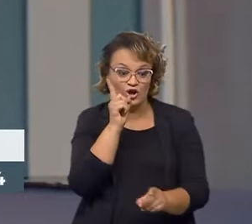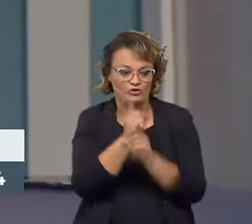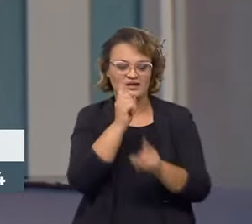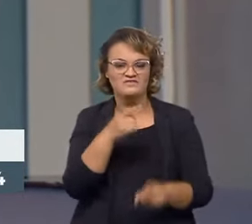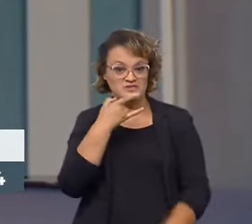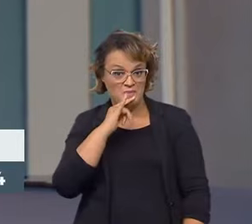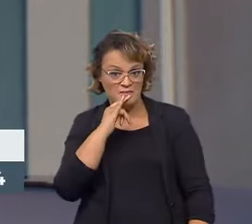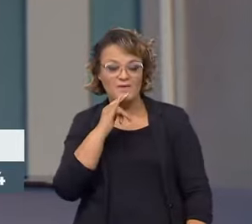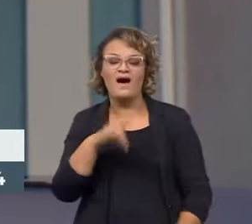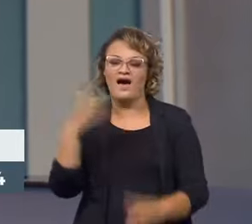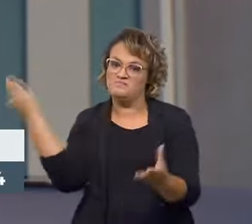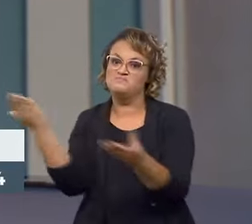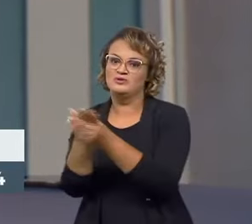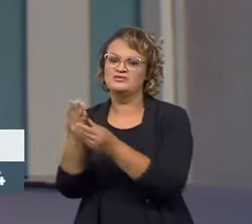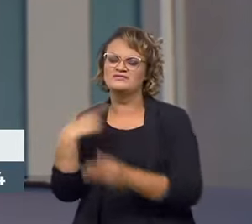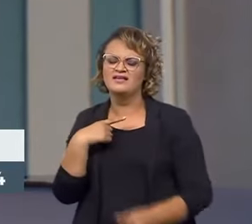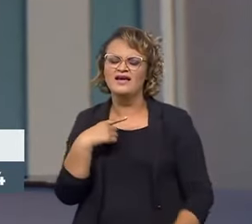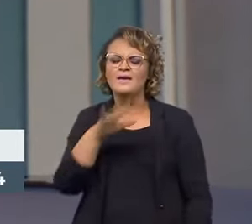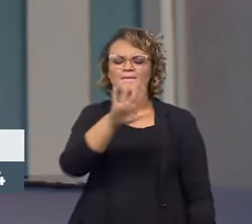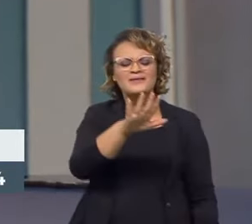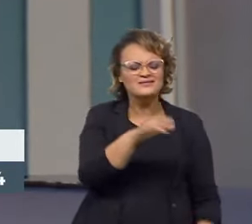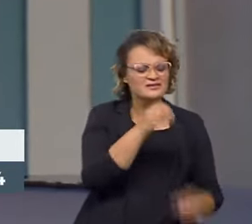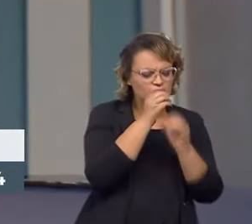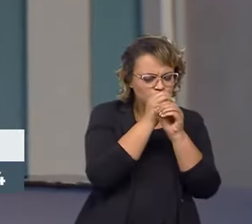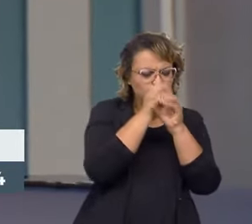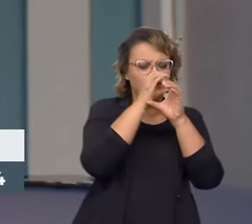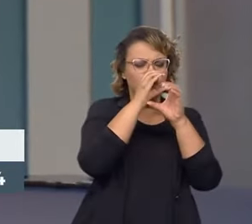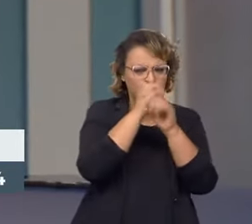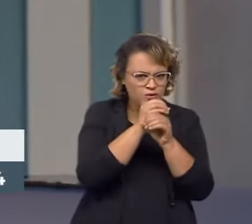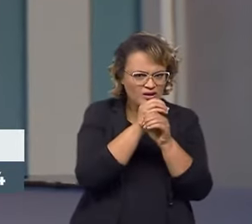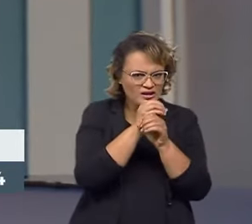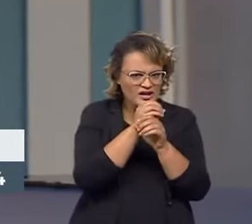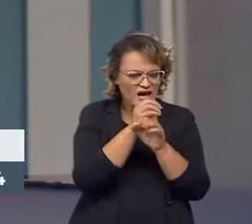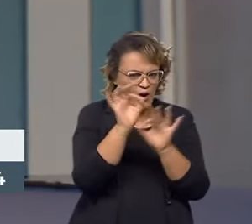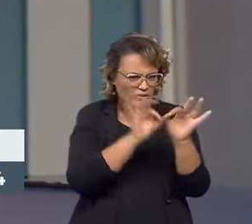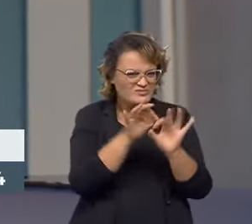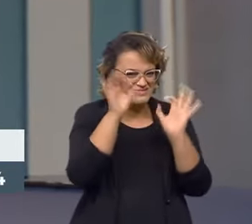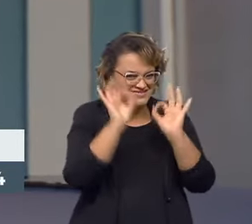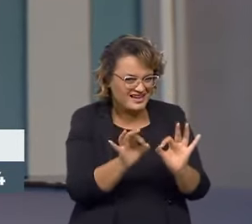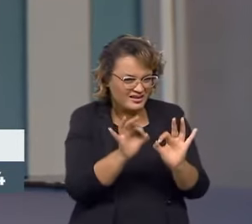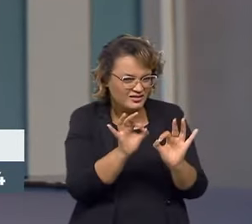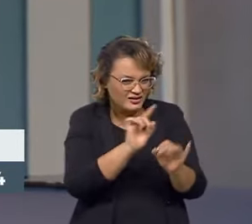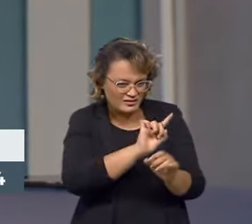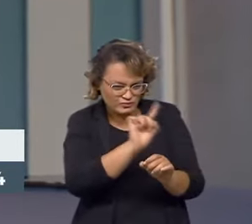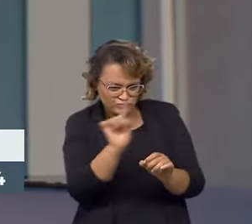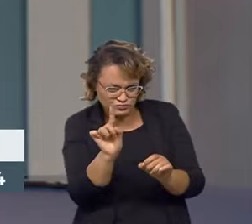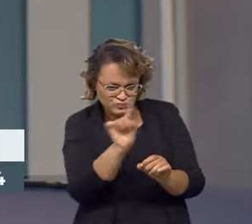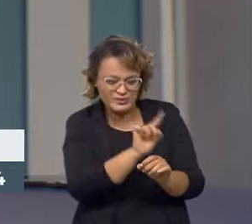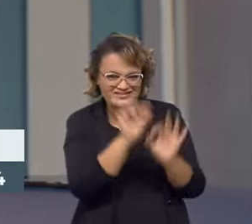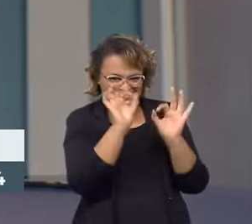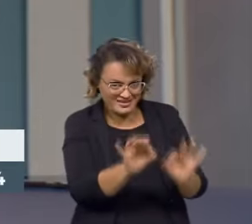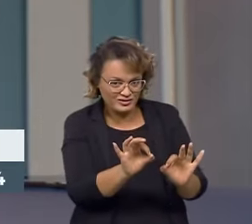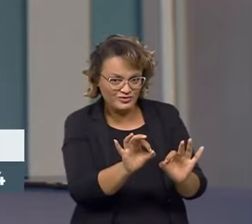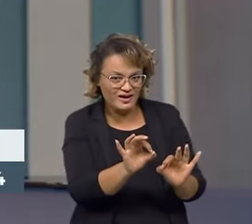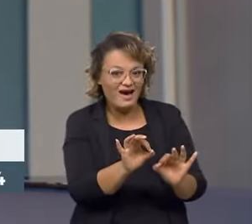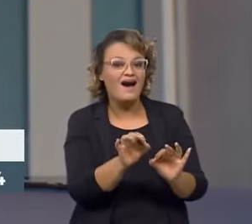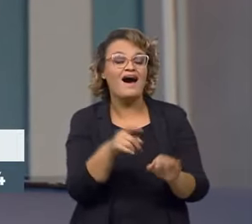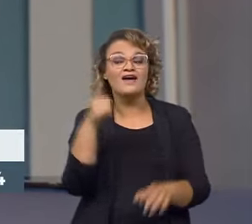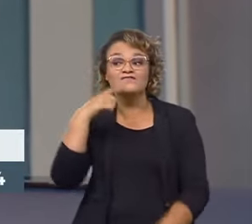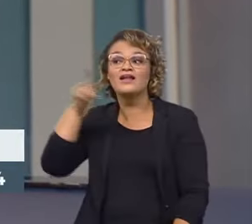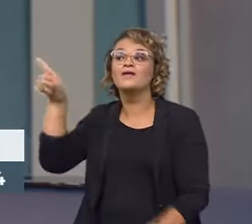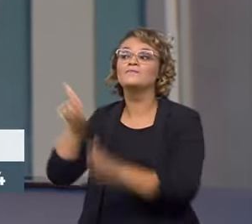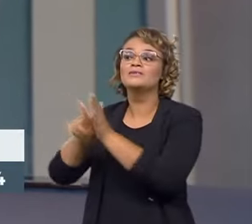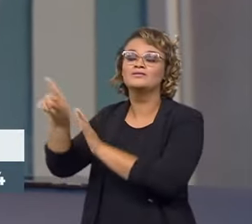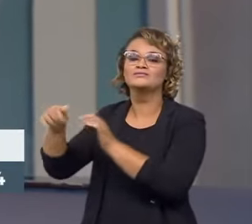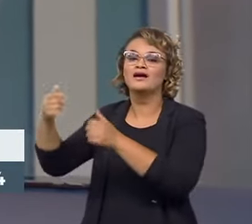E a primeira coisa que vão perguntar, mas, espera aí, esse bafômetro, ele estava calibrado? A medida dele é correta? E aí vai rastrear isso no Inmetro.